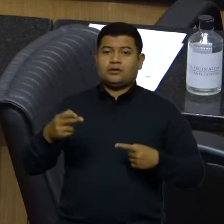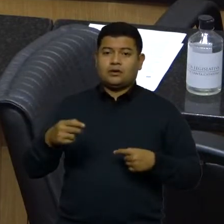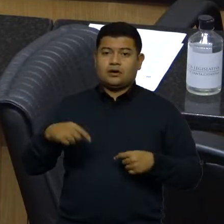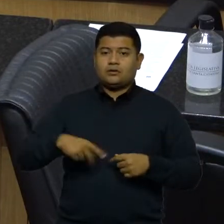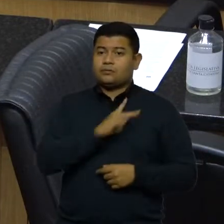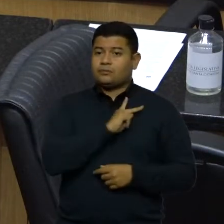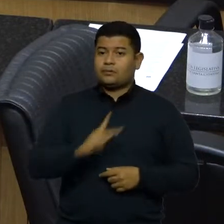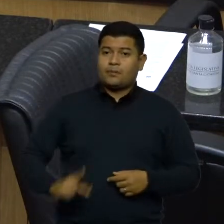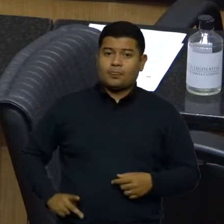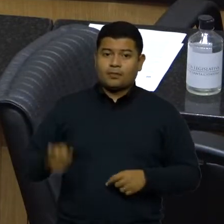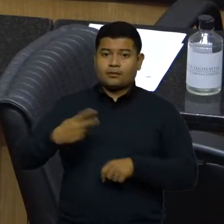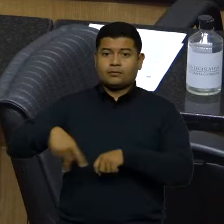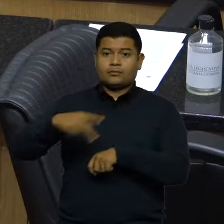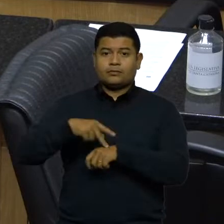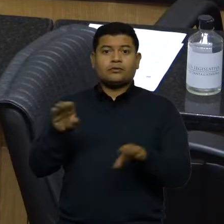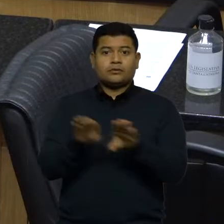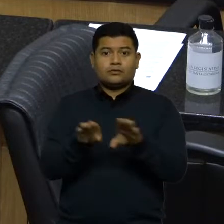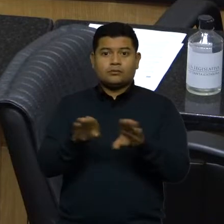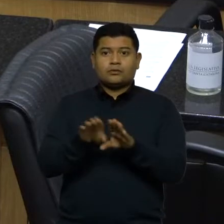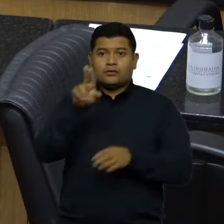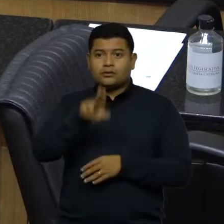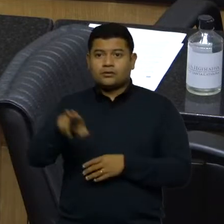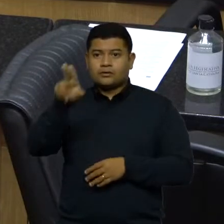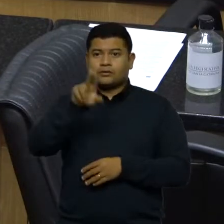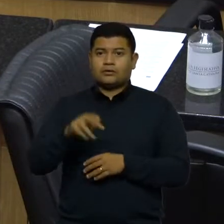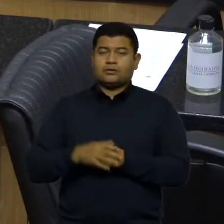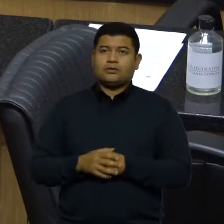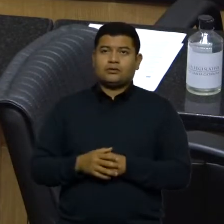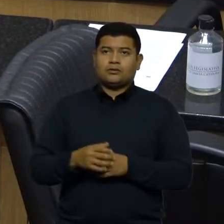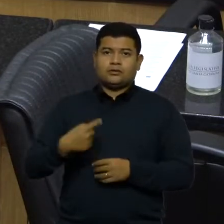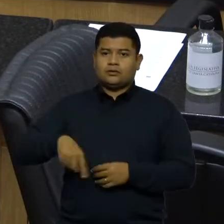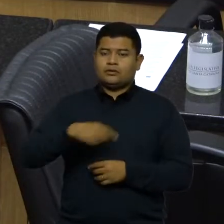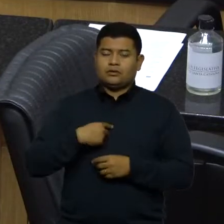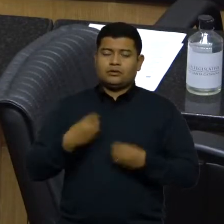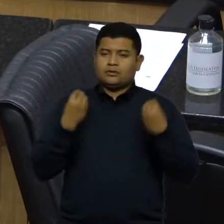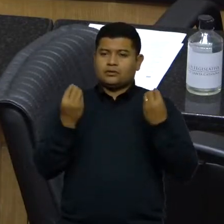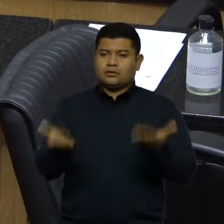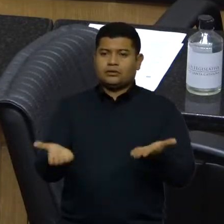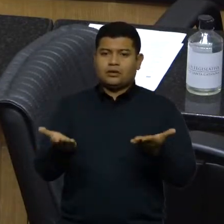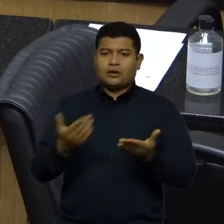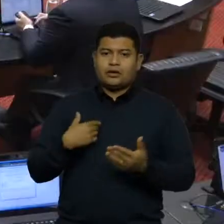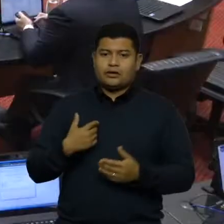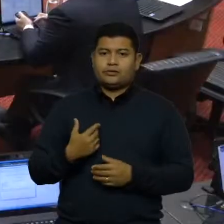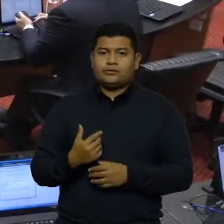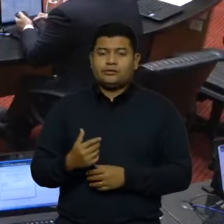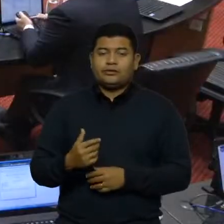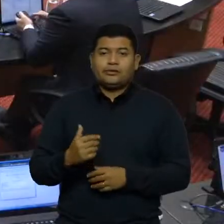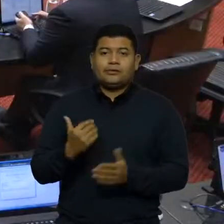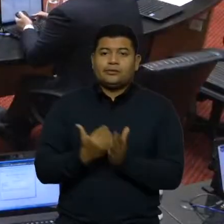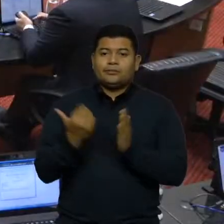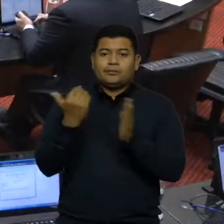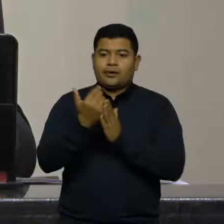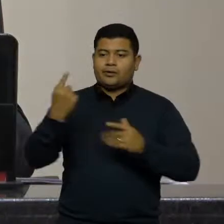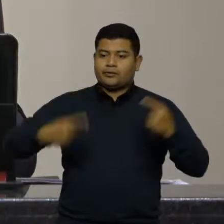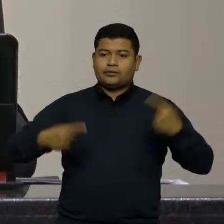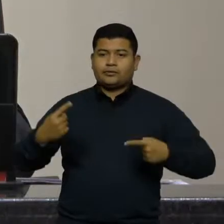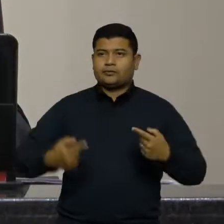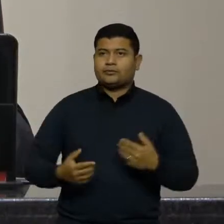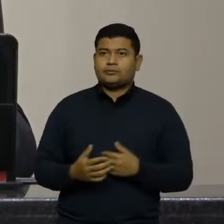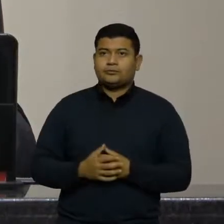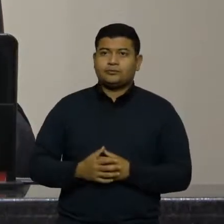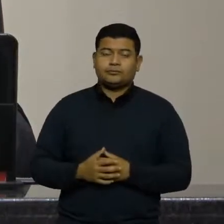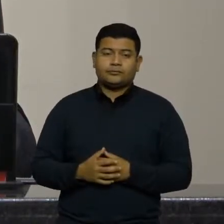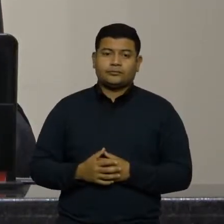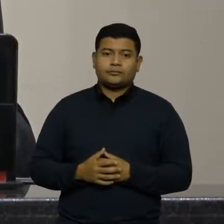também vão usar esse argumento. Não vamos dar esse precedente, não, senhor presidente? Obrigado. Obrigado, deputado Neldi Sareta. Ainda para